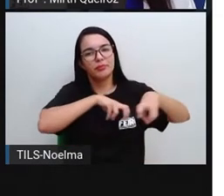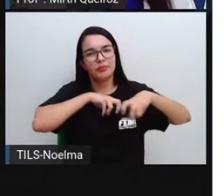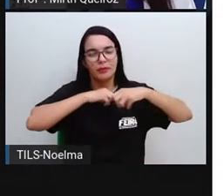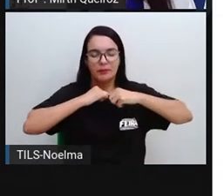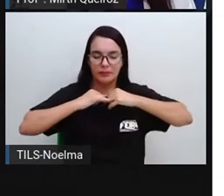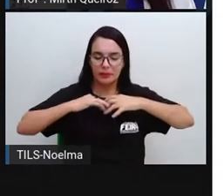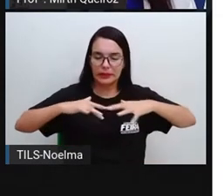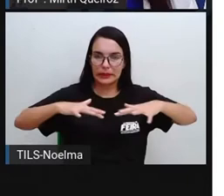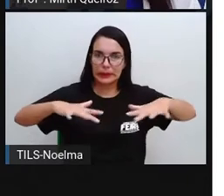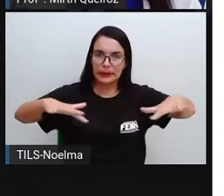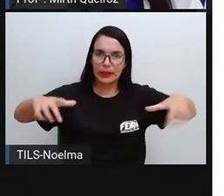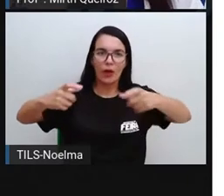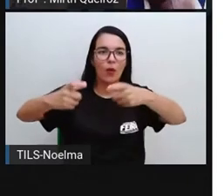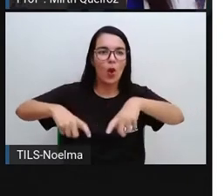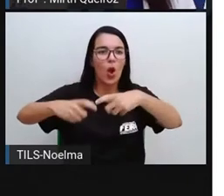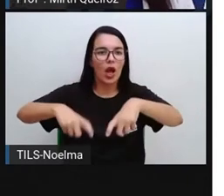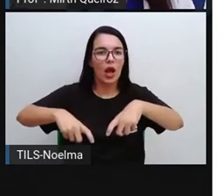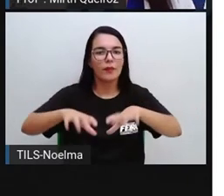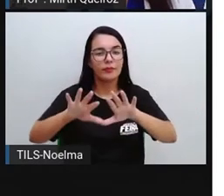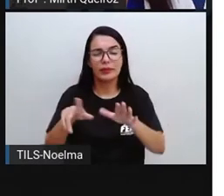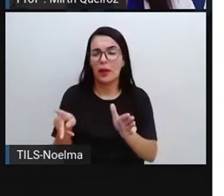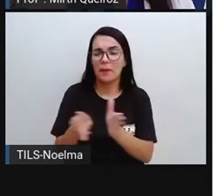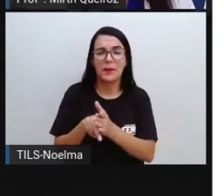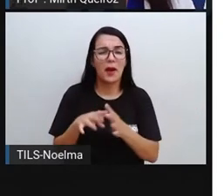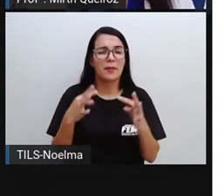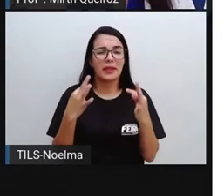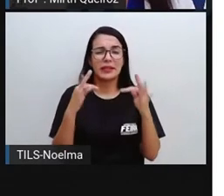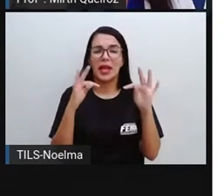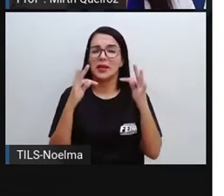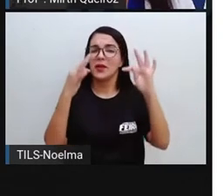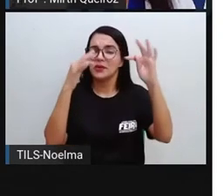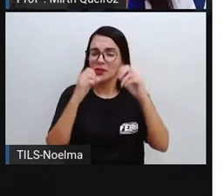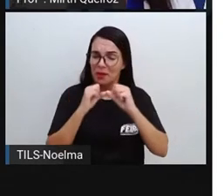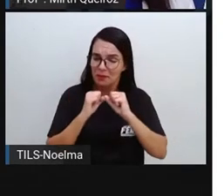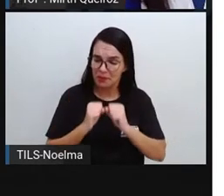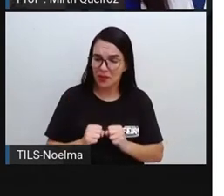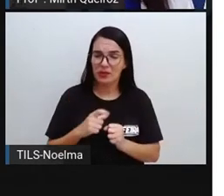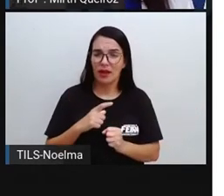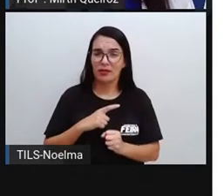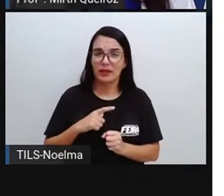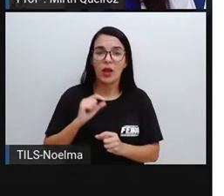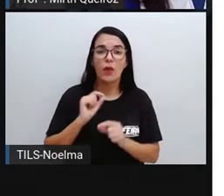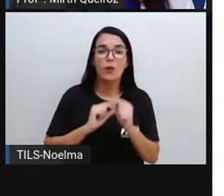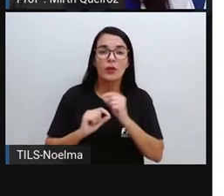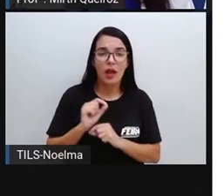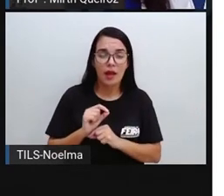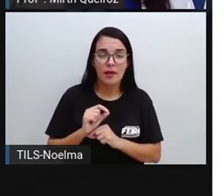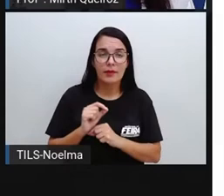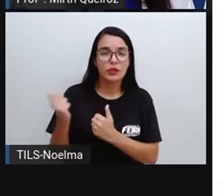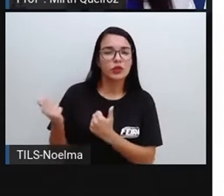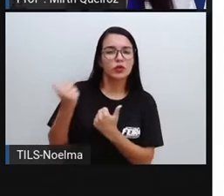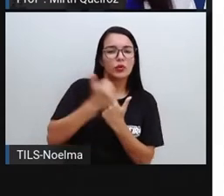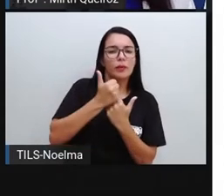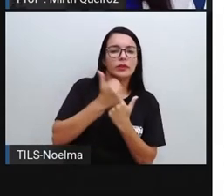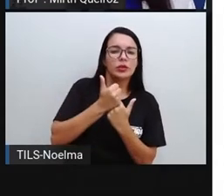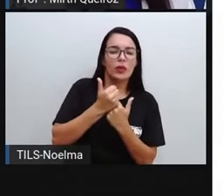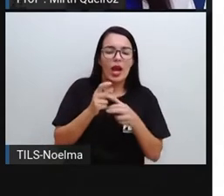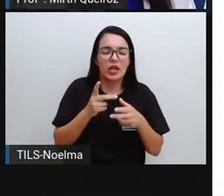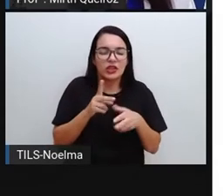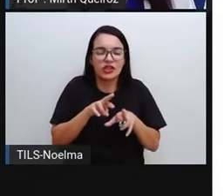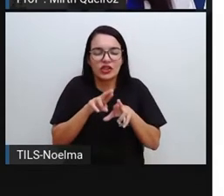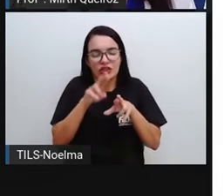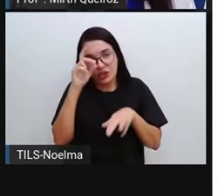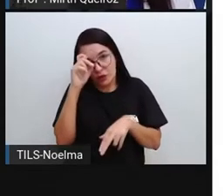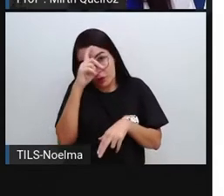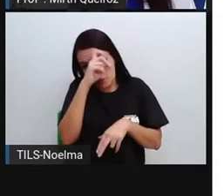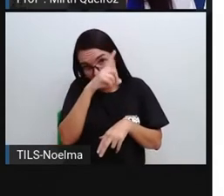Então, através do próprio desenvolvimento tecnológico, gente tenta superar aí essas dificuldades